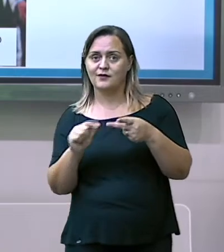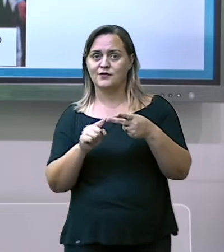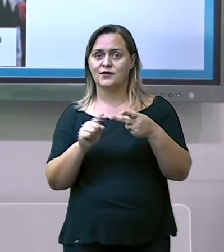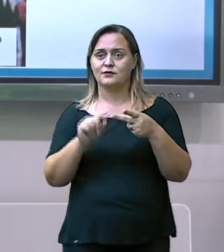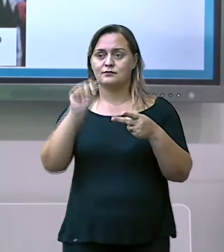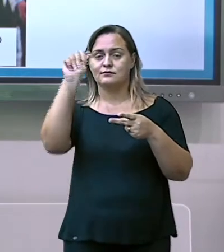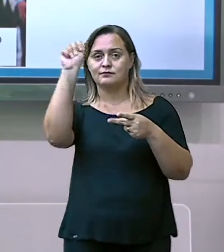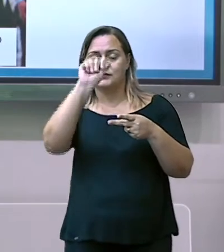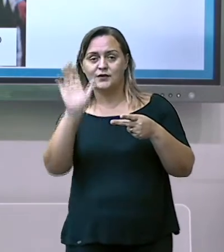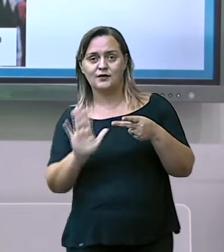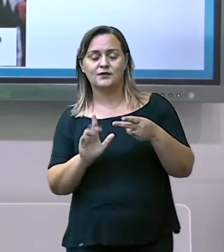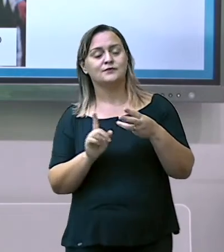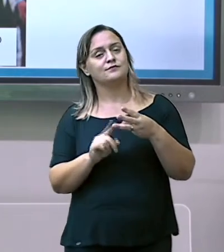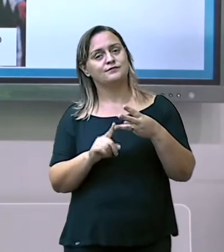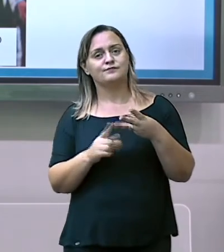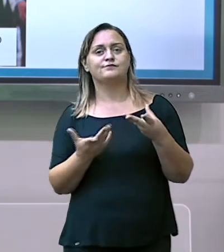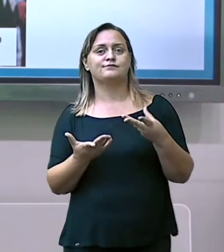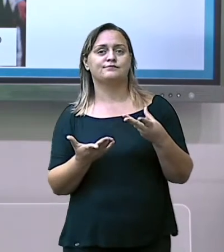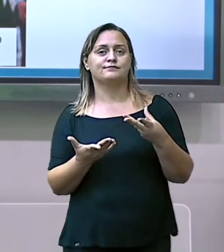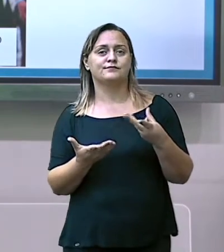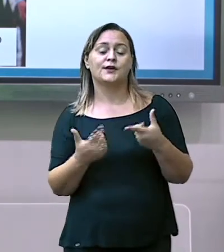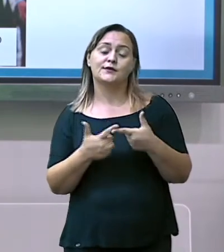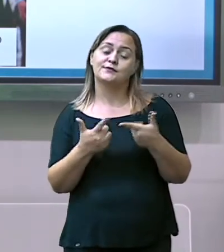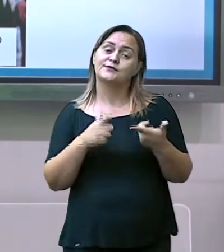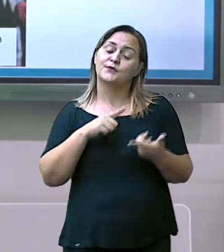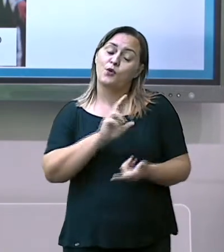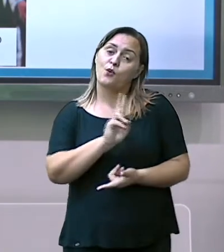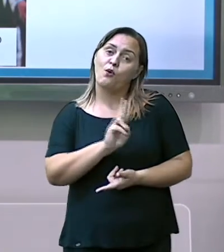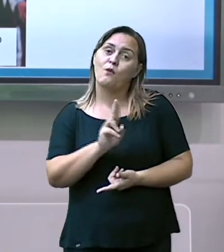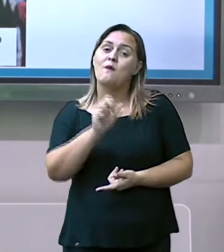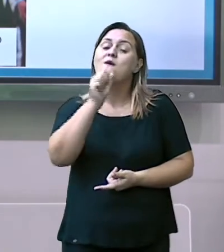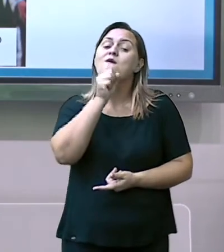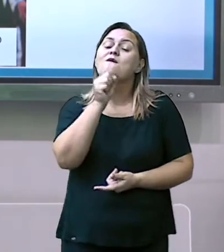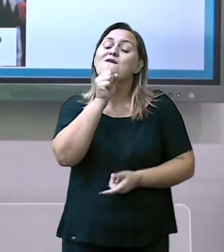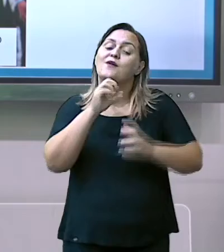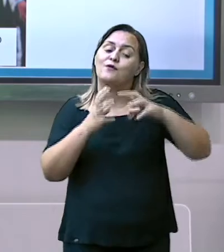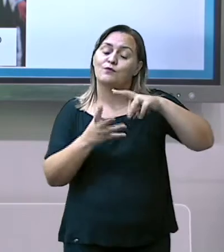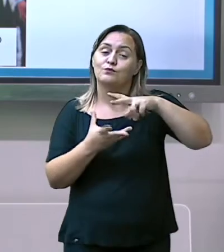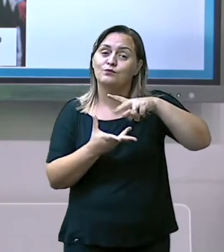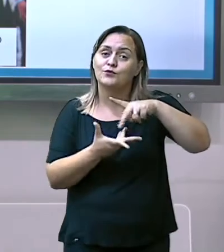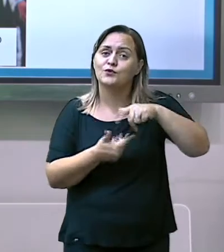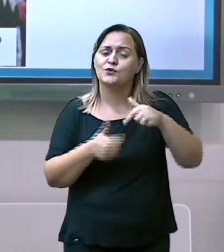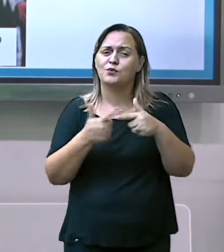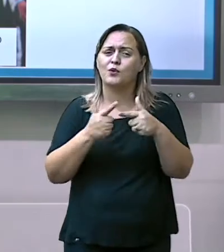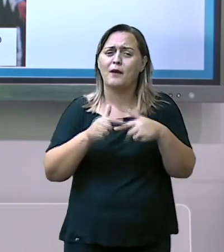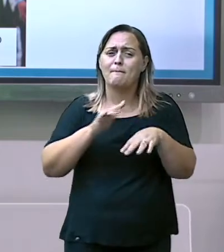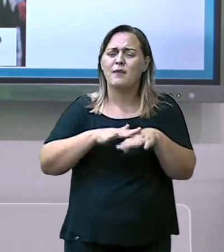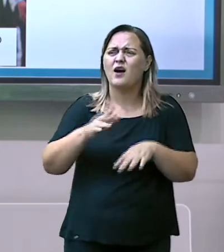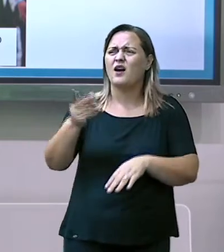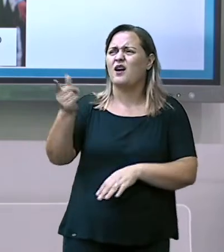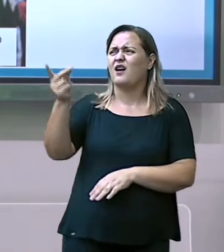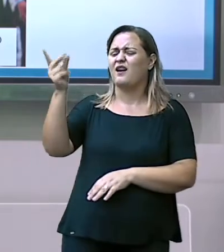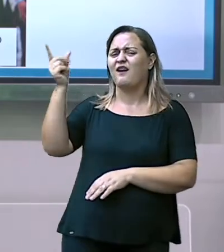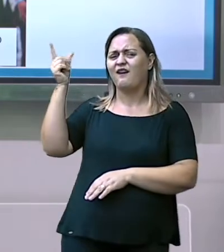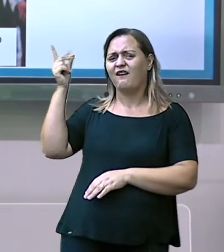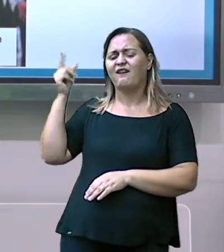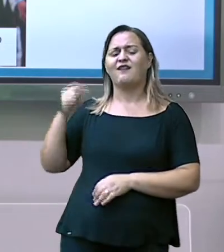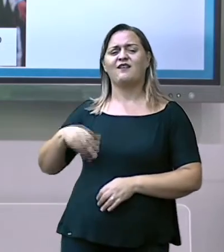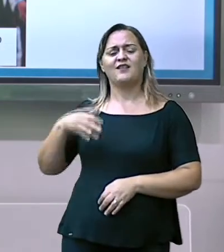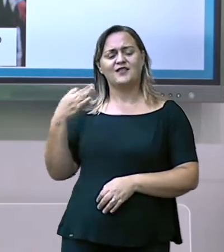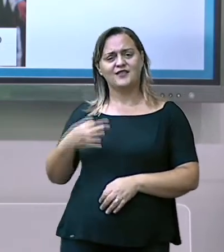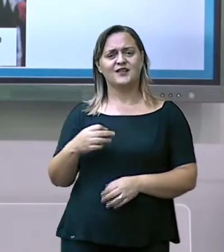Quando nós estudamos continente europeu, nós falamos, a Europa é o